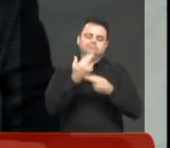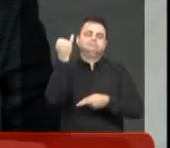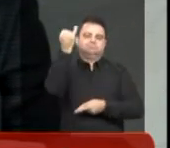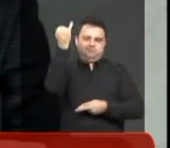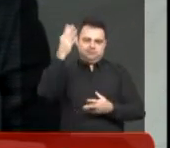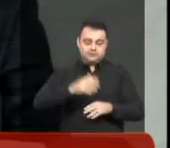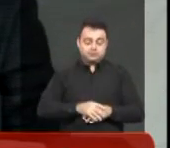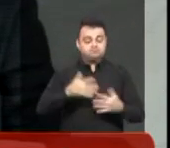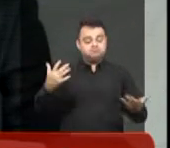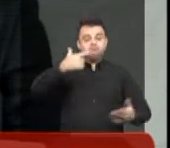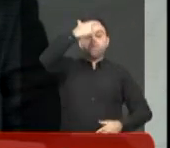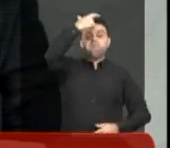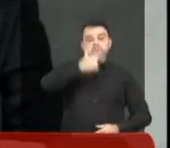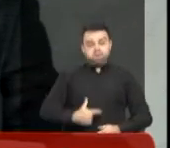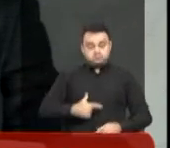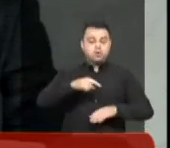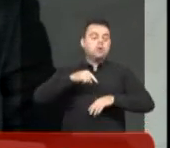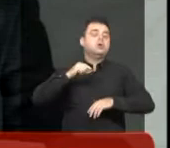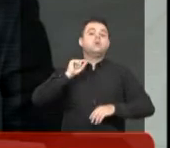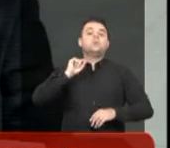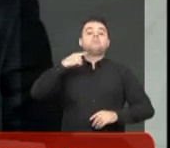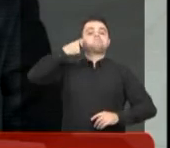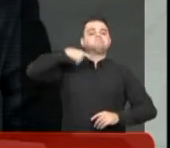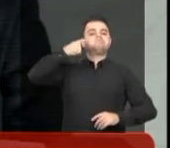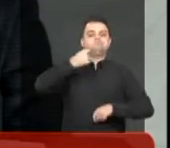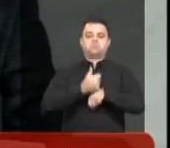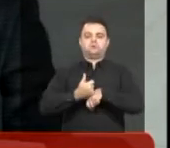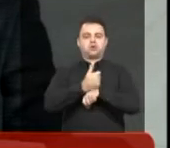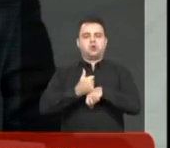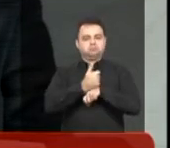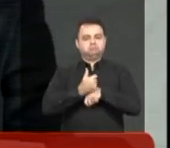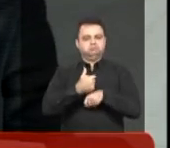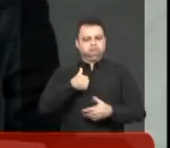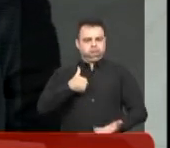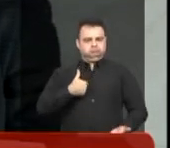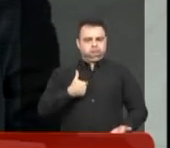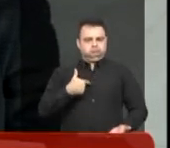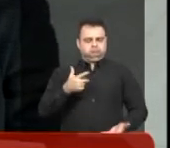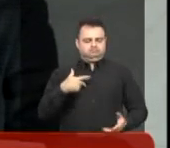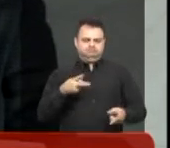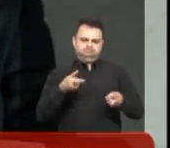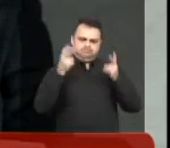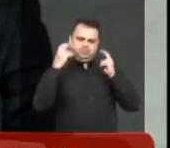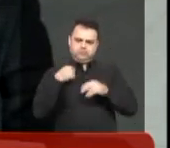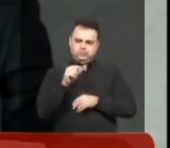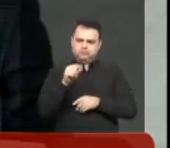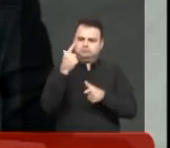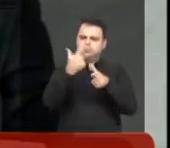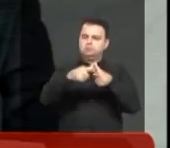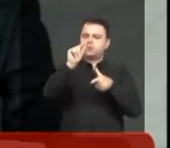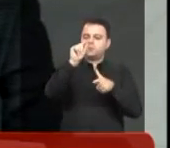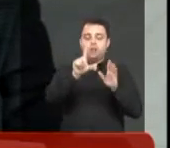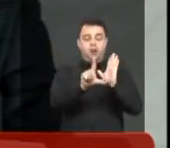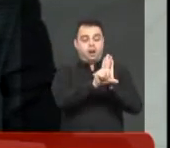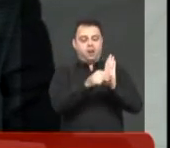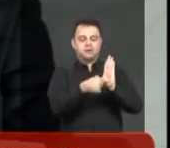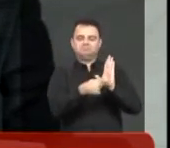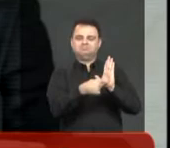como um profissional da área jurídica, eu via ali um problema sério no tocante à legalidade.